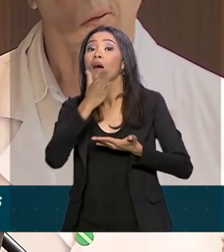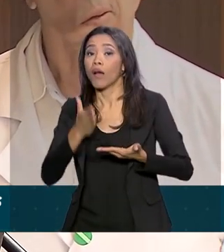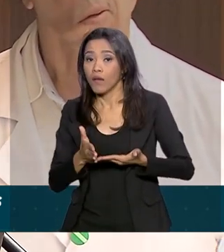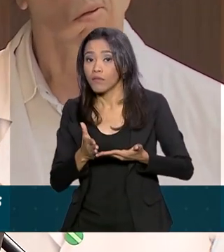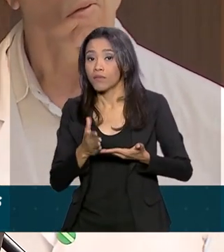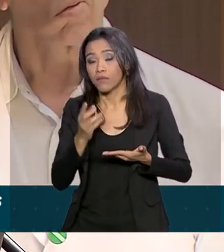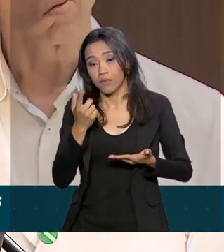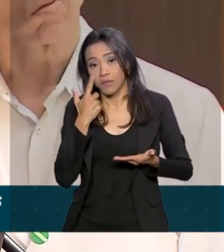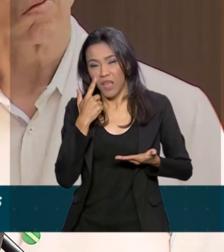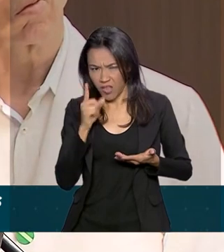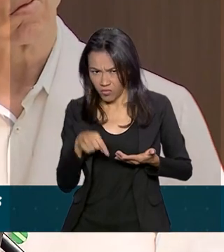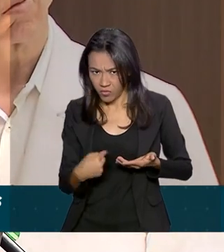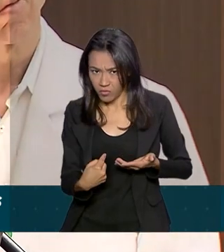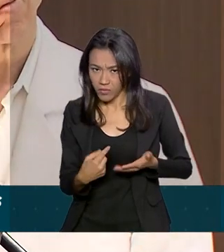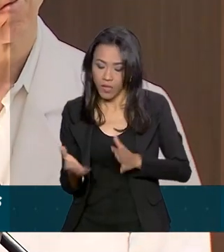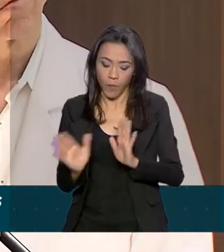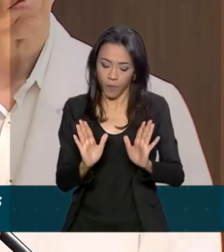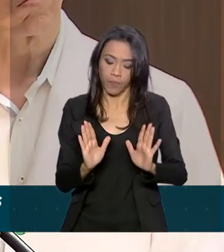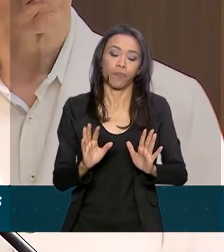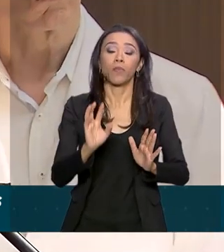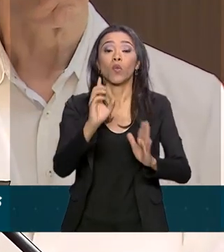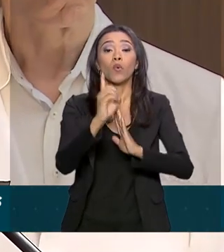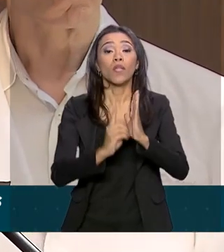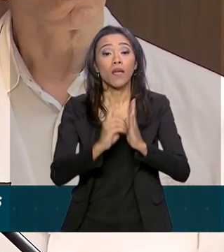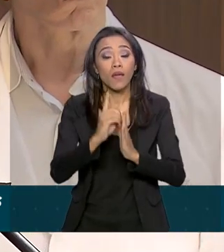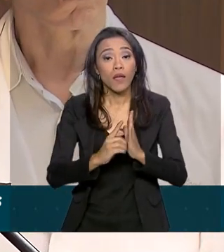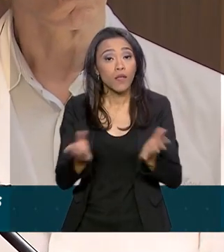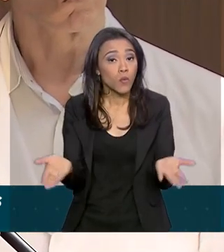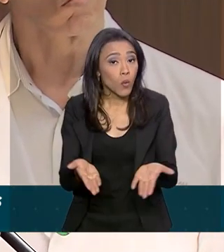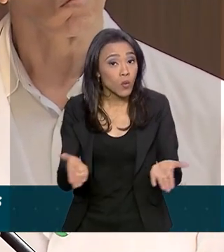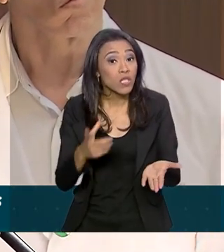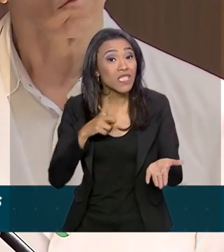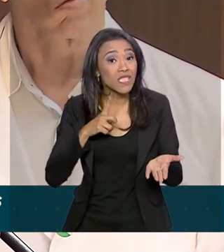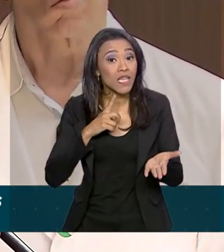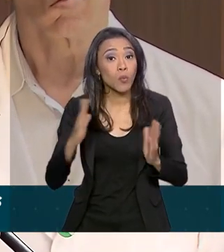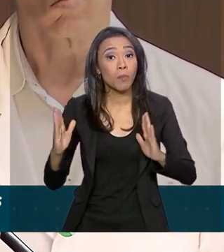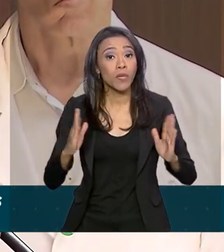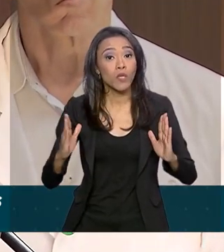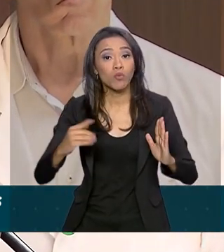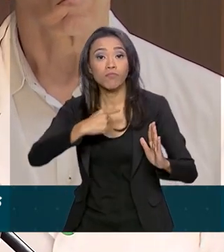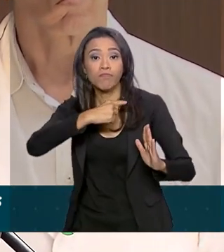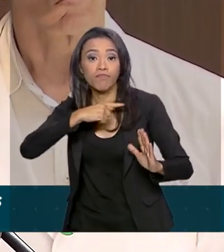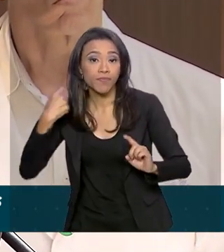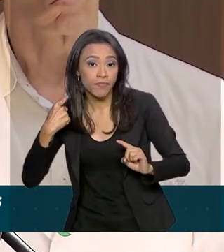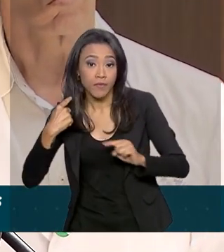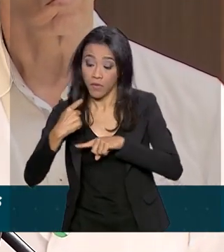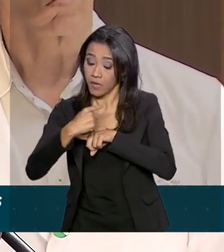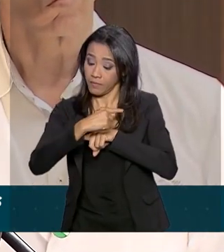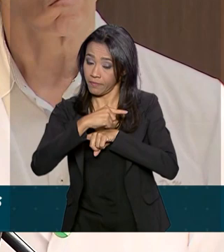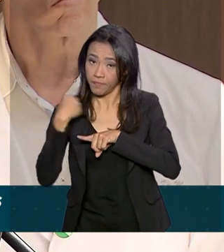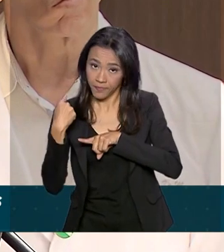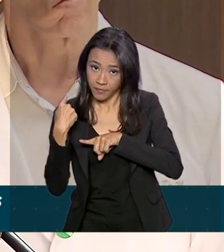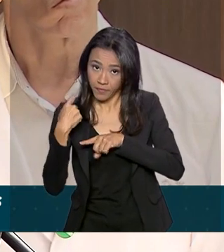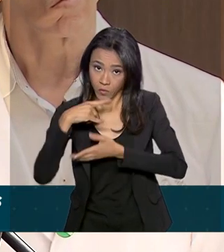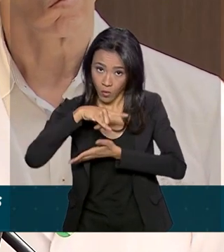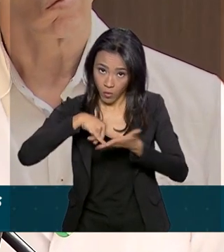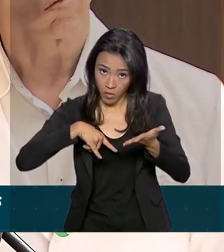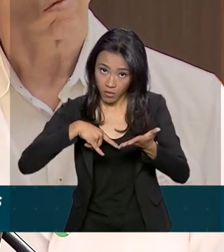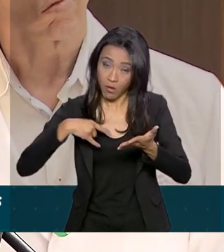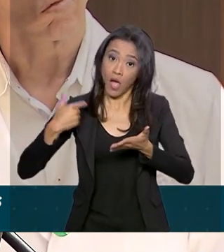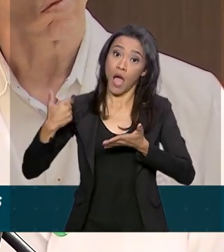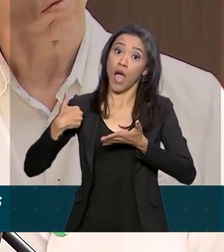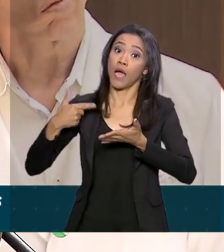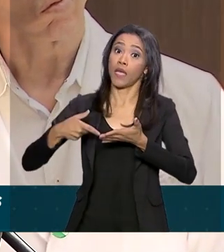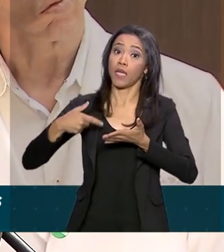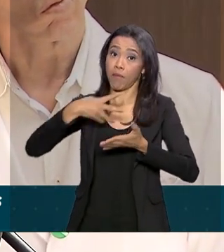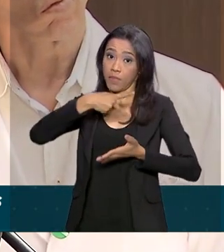Não, não. O decreto atual, ele já tem um prazo pré-determinado. Extinguindo-se esse prazo, a presidência da República passa